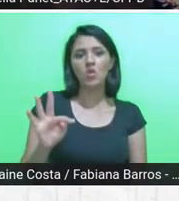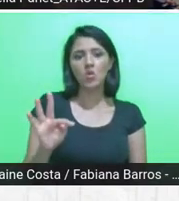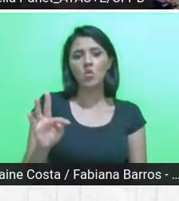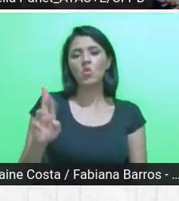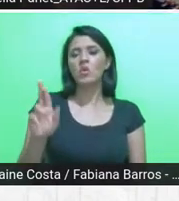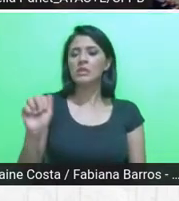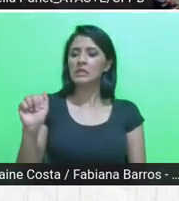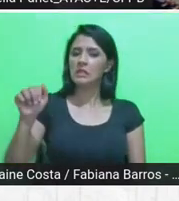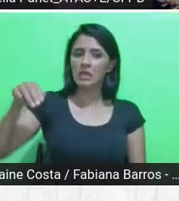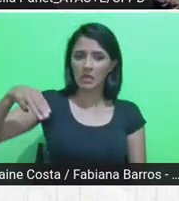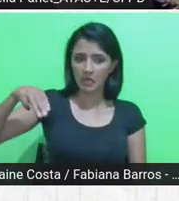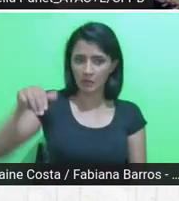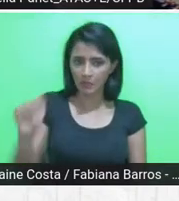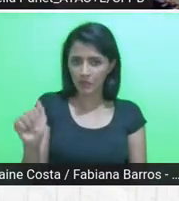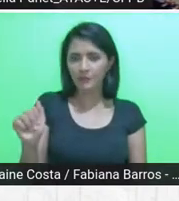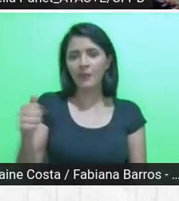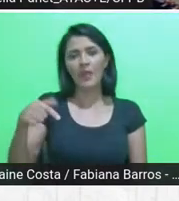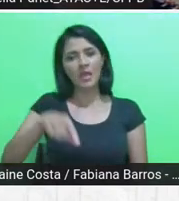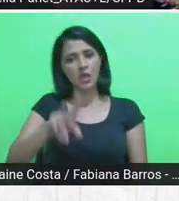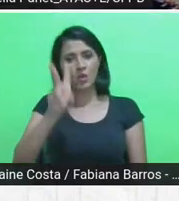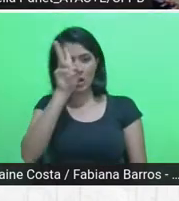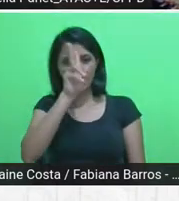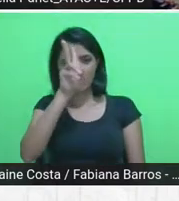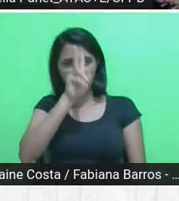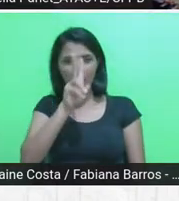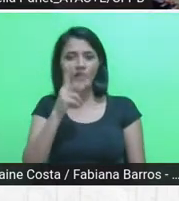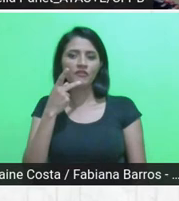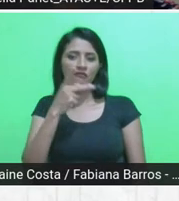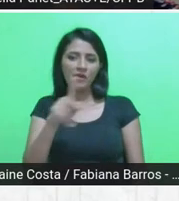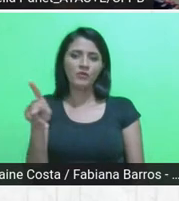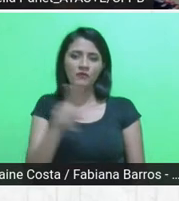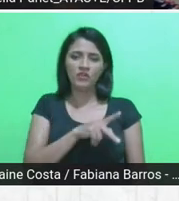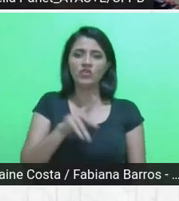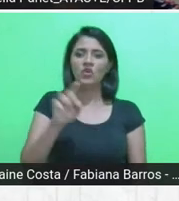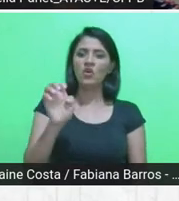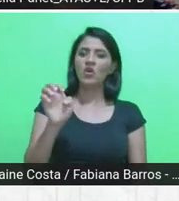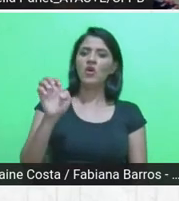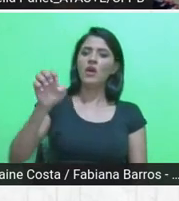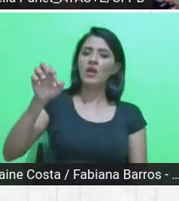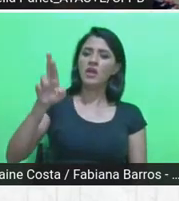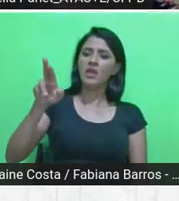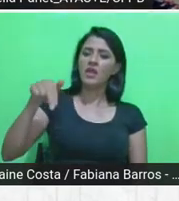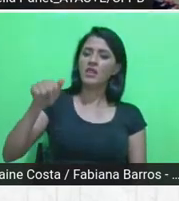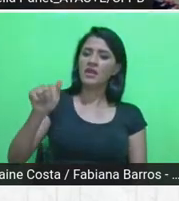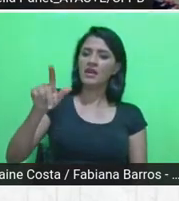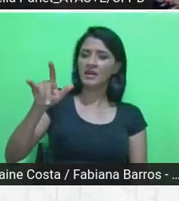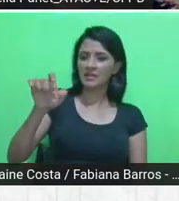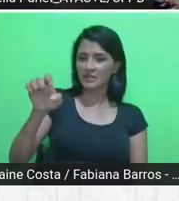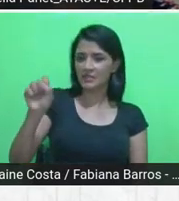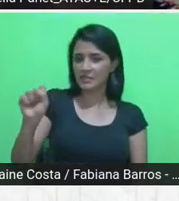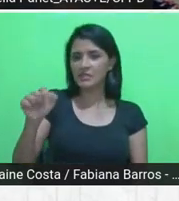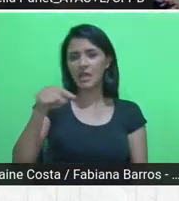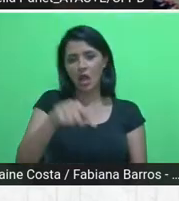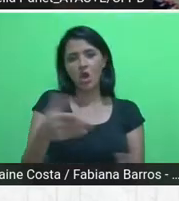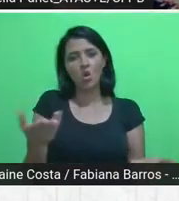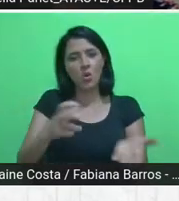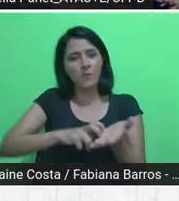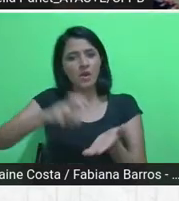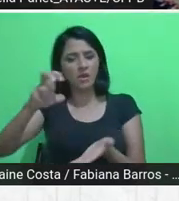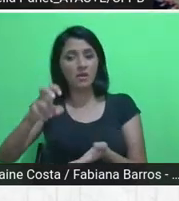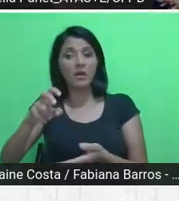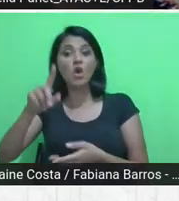lembrando a fala do professor Hernan Espinhoza, hoje pela manhã, da importância dos alunos nessa